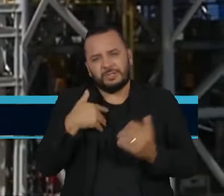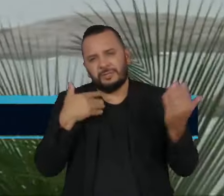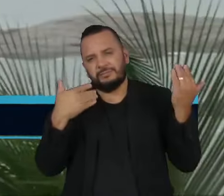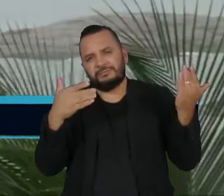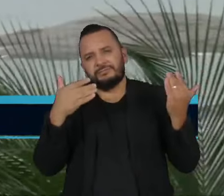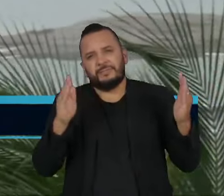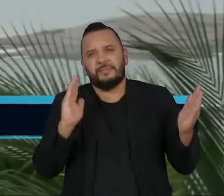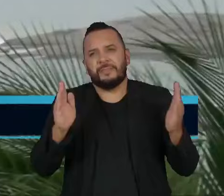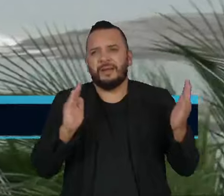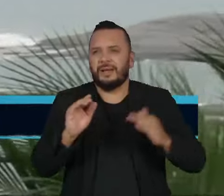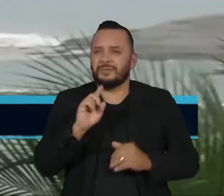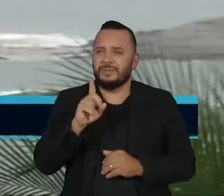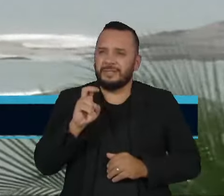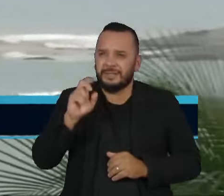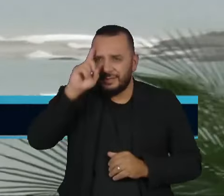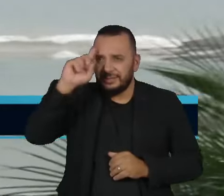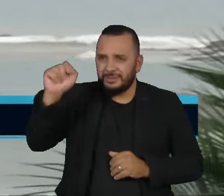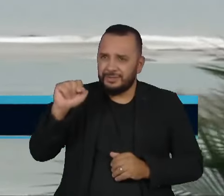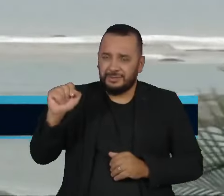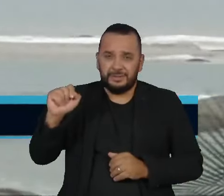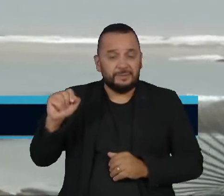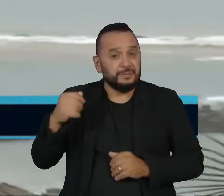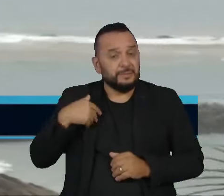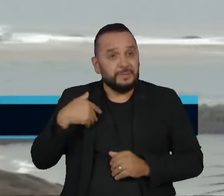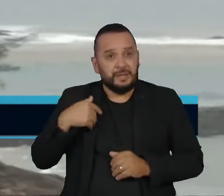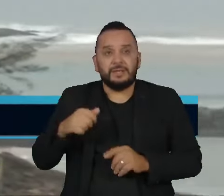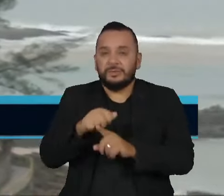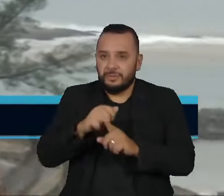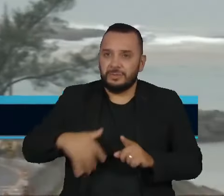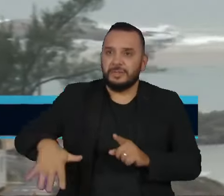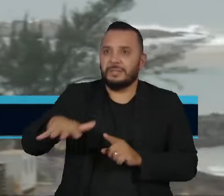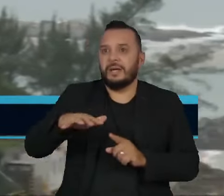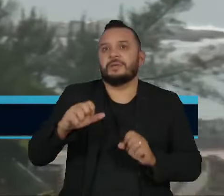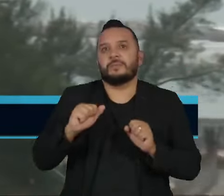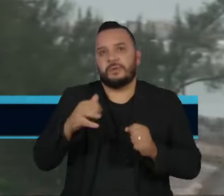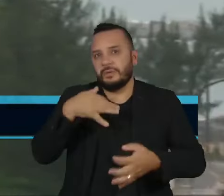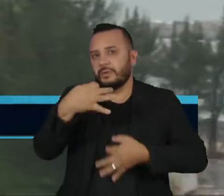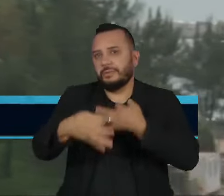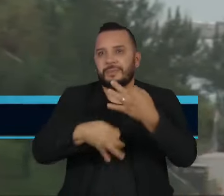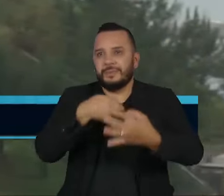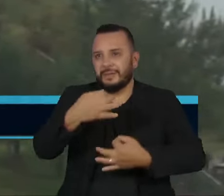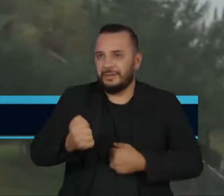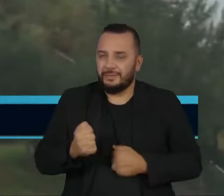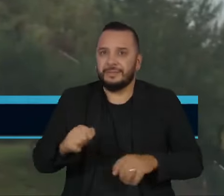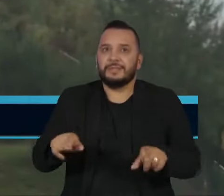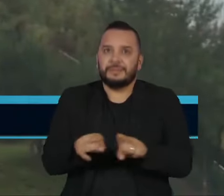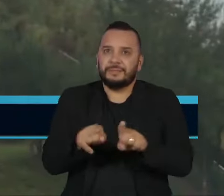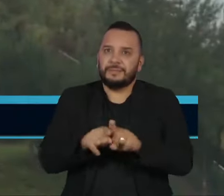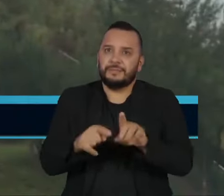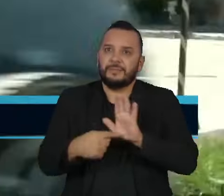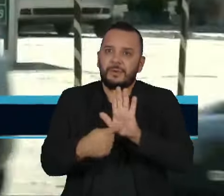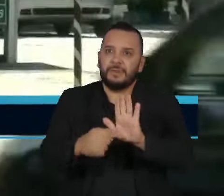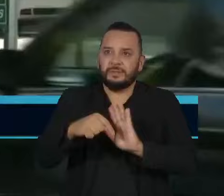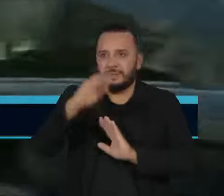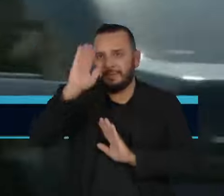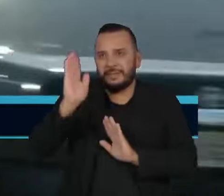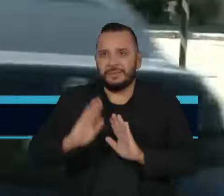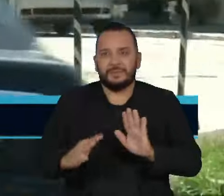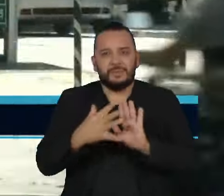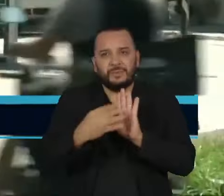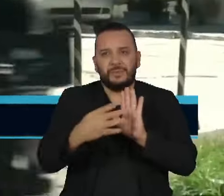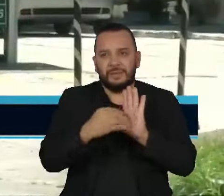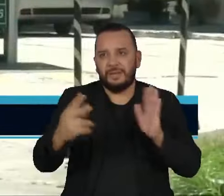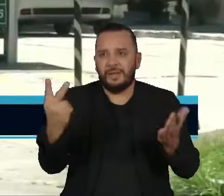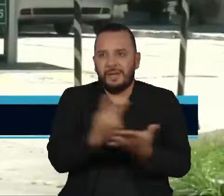o prazo de apenas 15 dias para que membros da sociedade civil possam opinar e apontam que o Brasil dá um mau exemplo ao